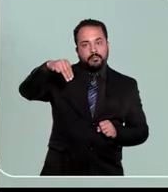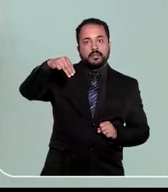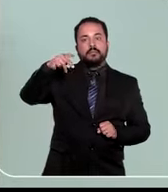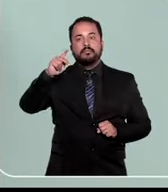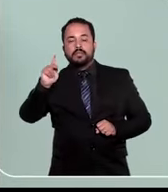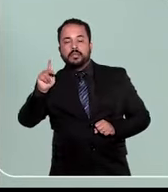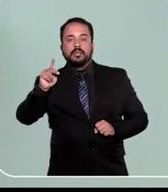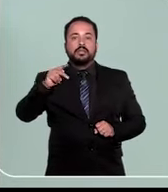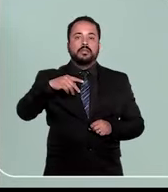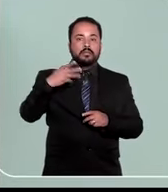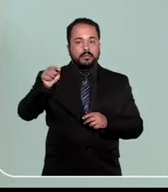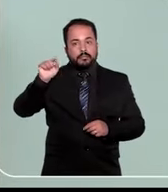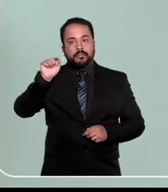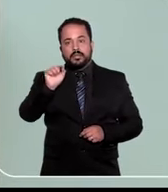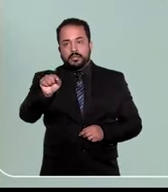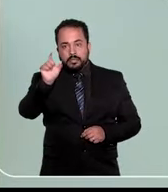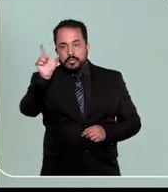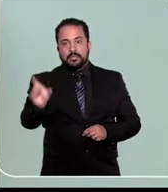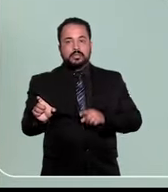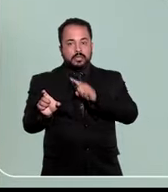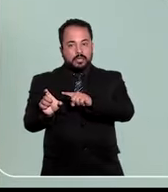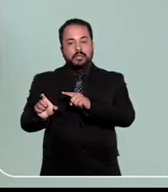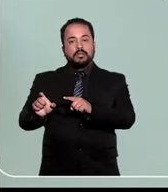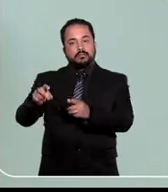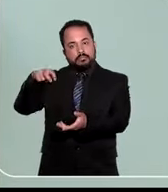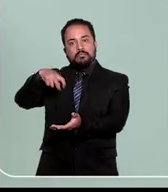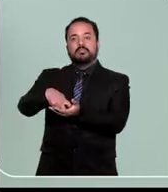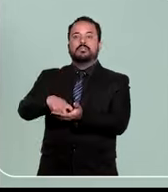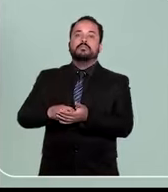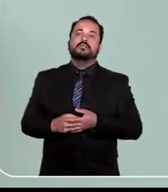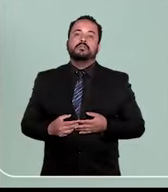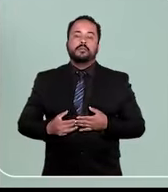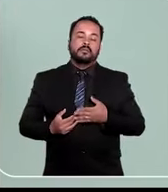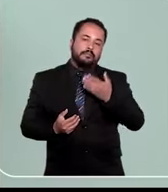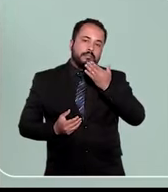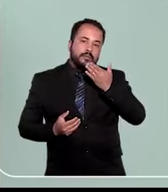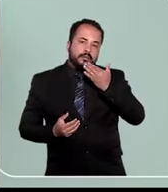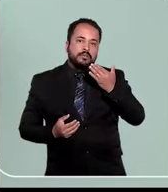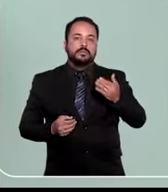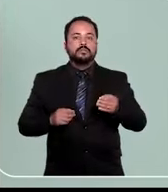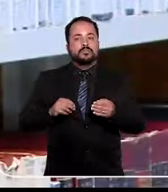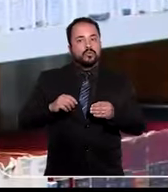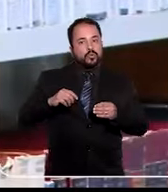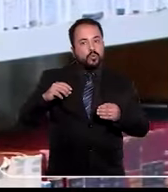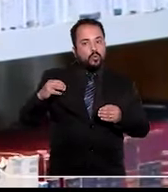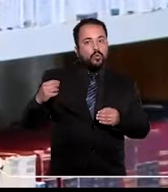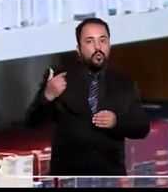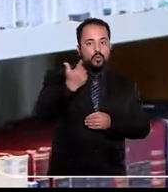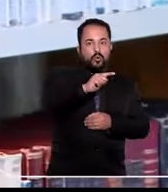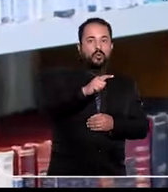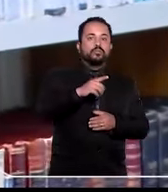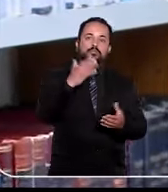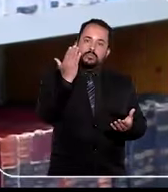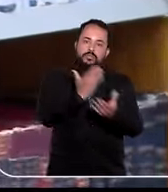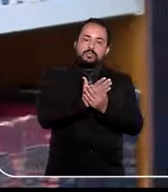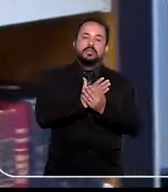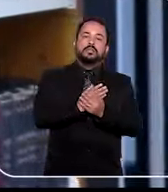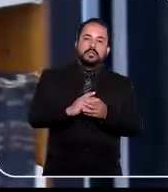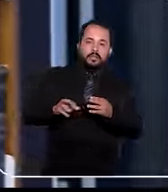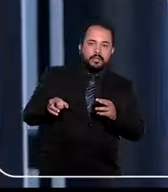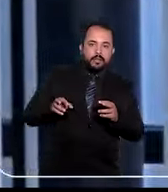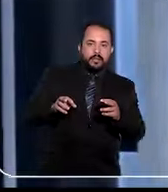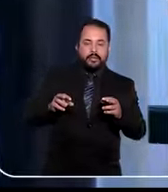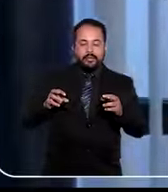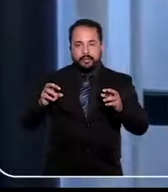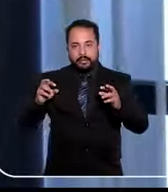Pública ou pelo próprio MP, mas sempre em favor daquela pessoa que foi sentenciada. O pedido é submetido a